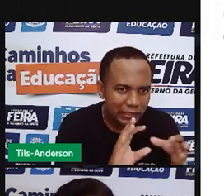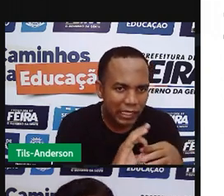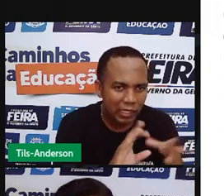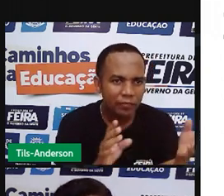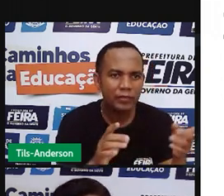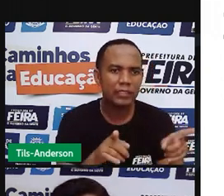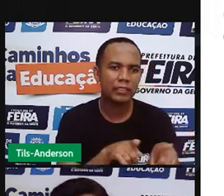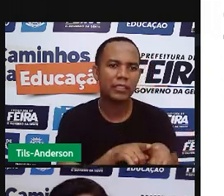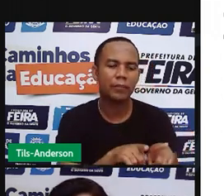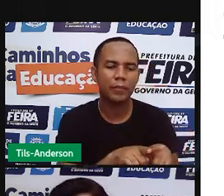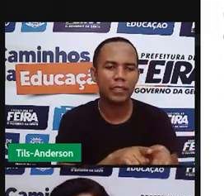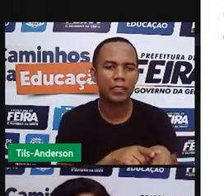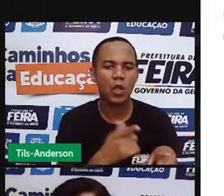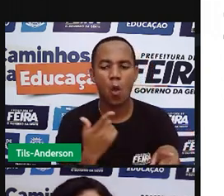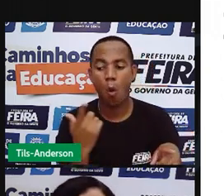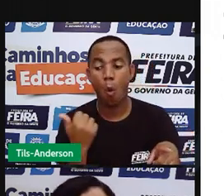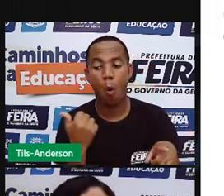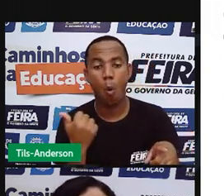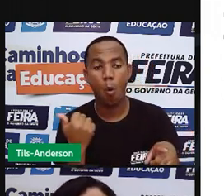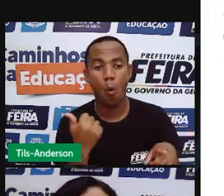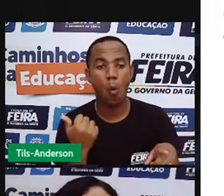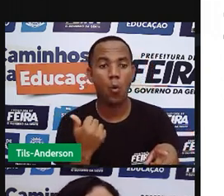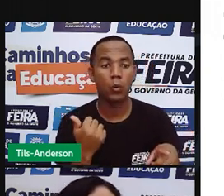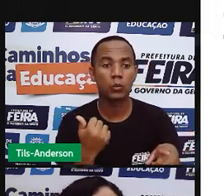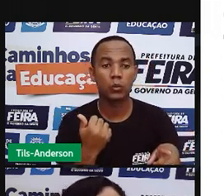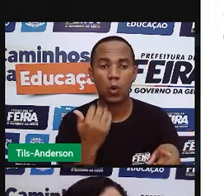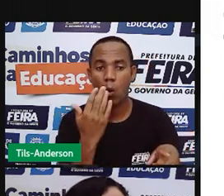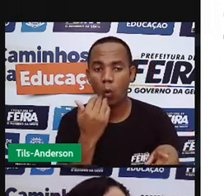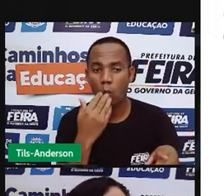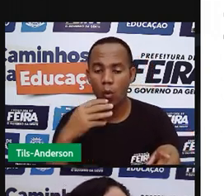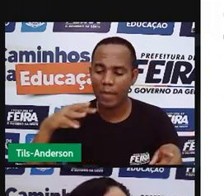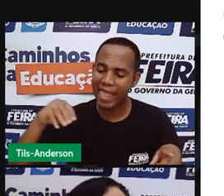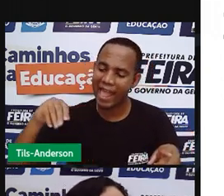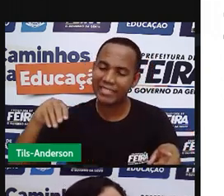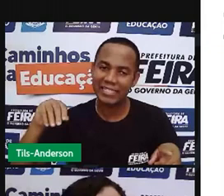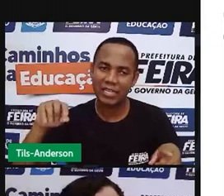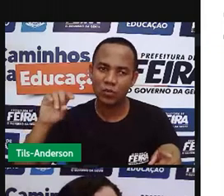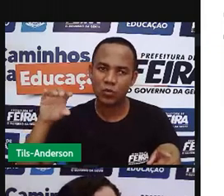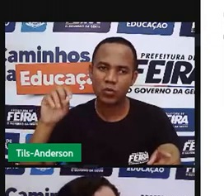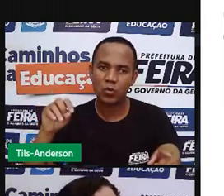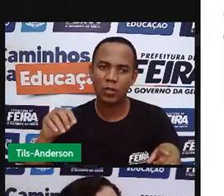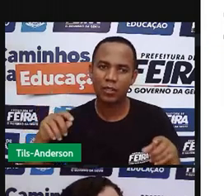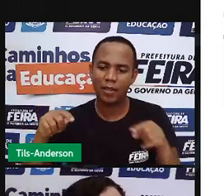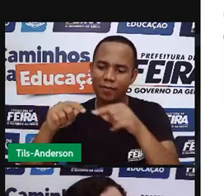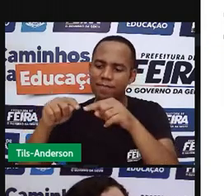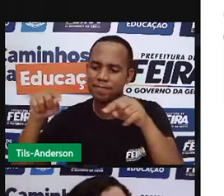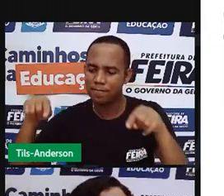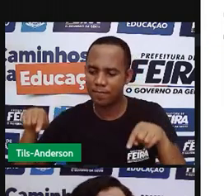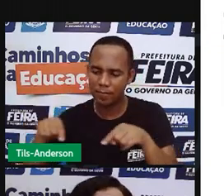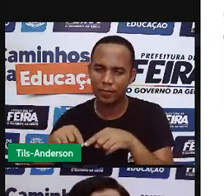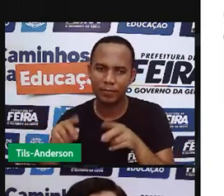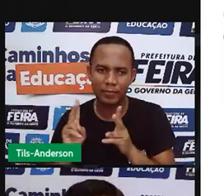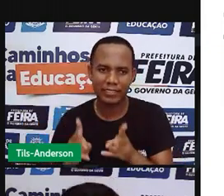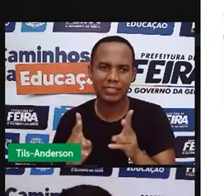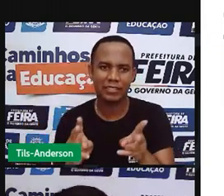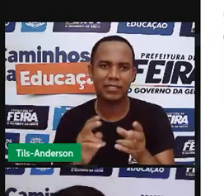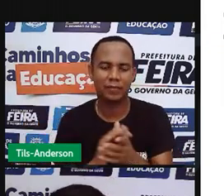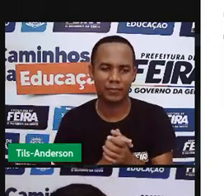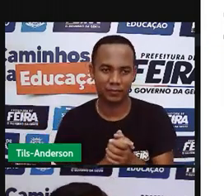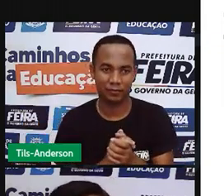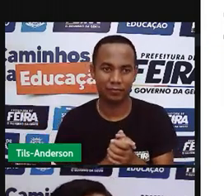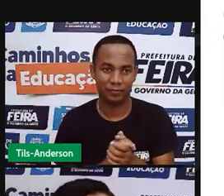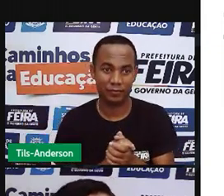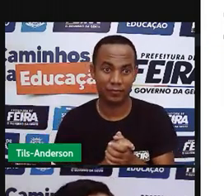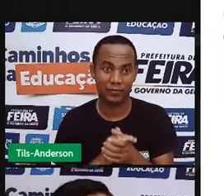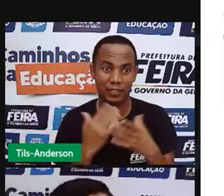uma dica. Toda vez que for um lugar grande, você usa es. Ó, es. E toda vez que for um lugar